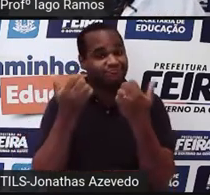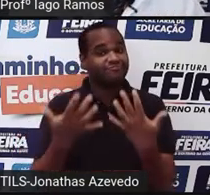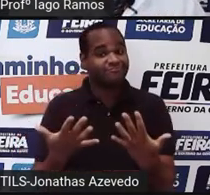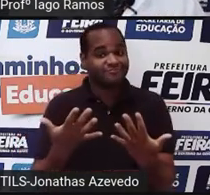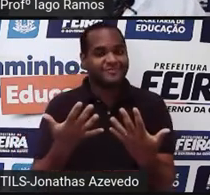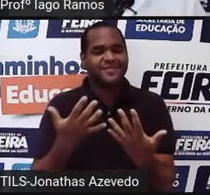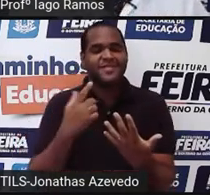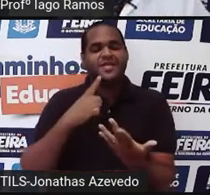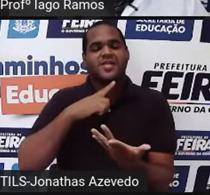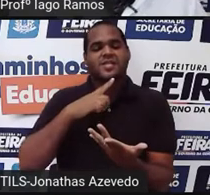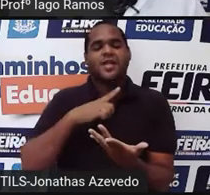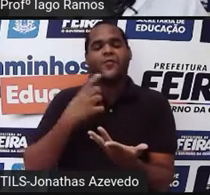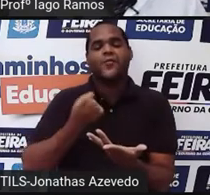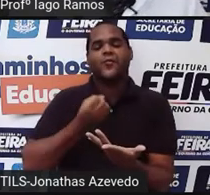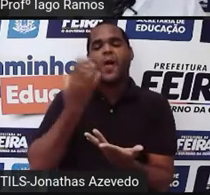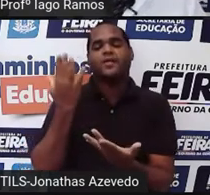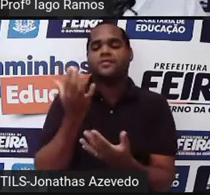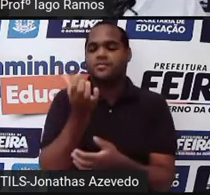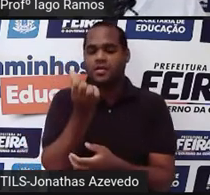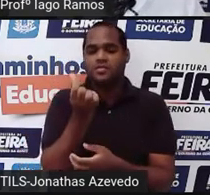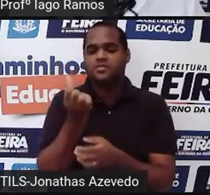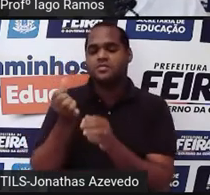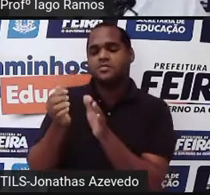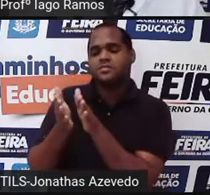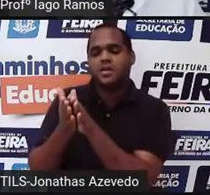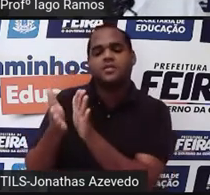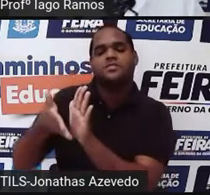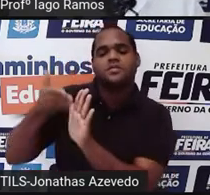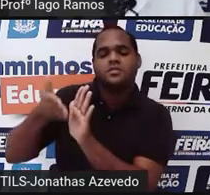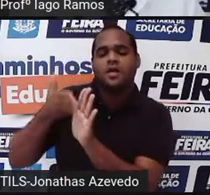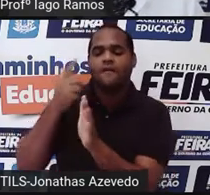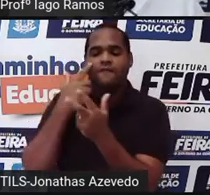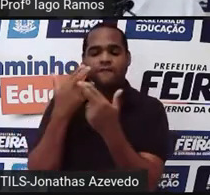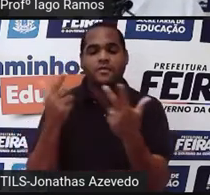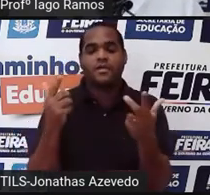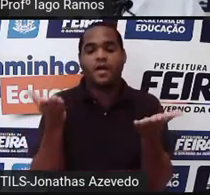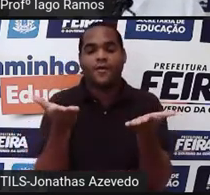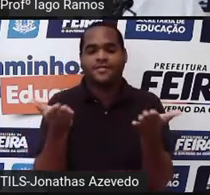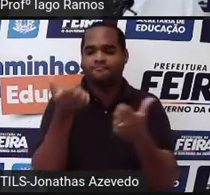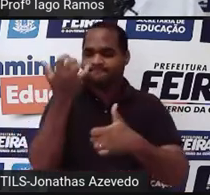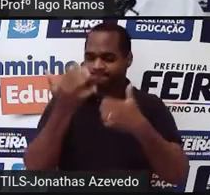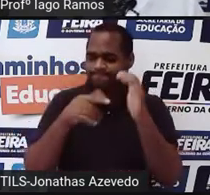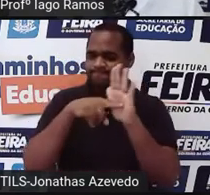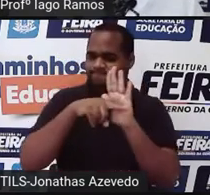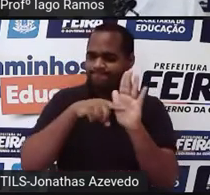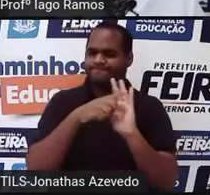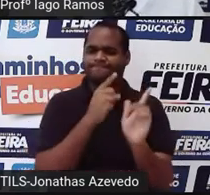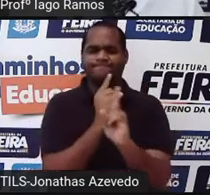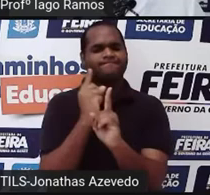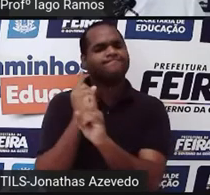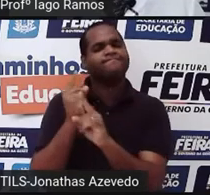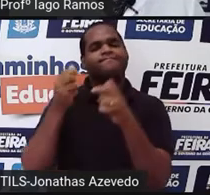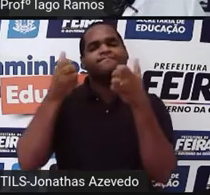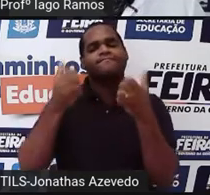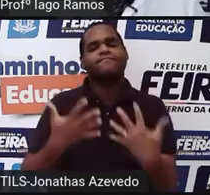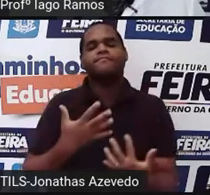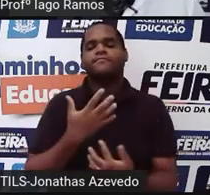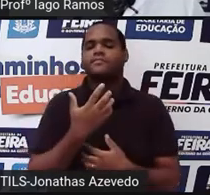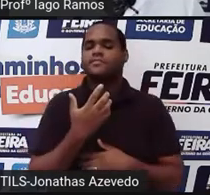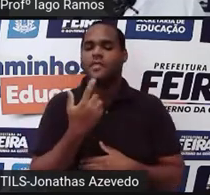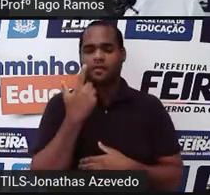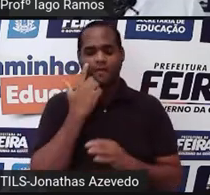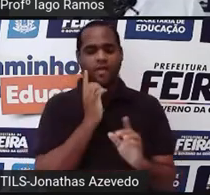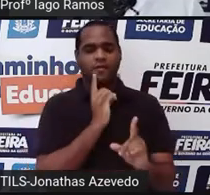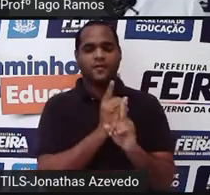vai ter seis documentos. Então o que é que a gente faz agora para encontrar o